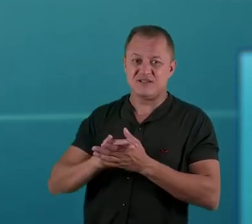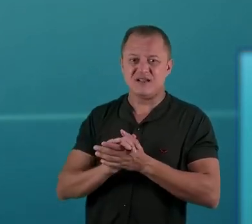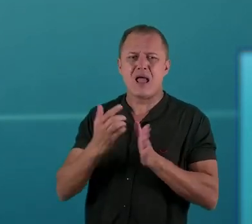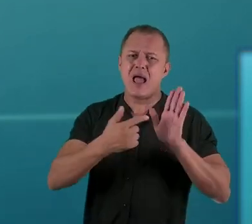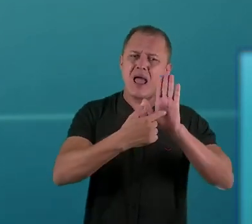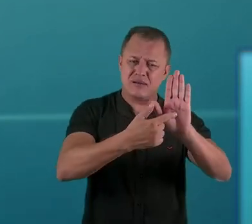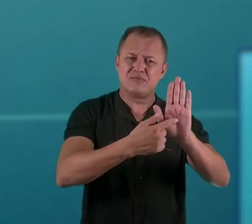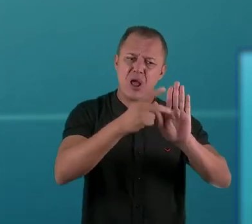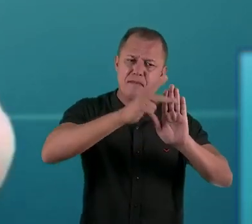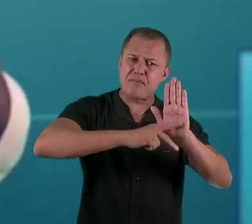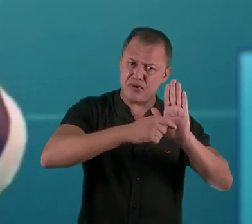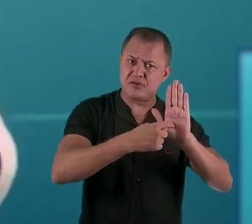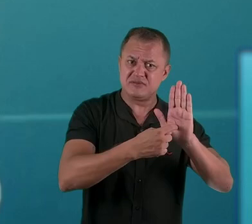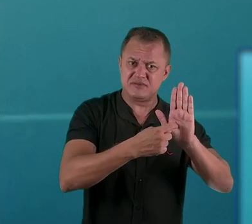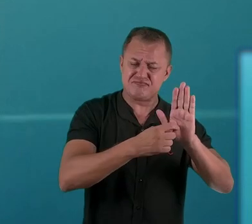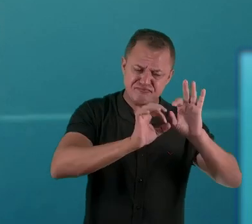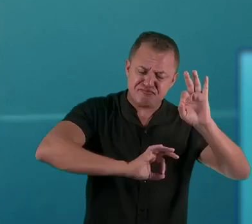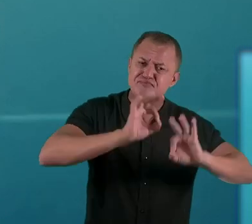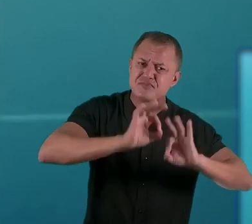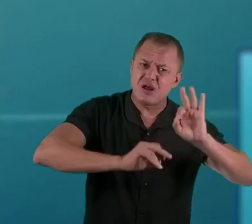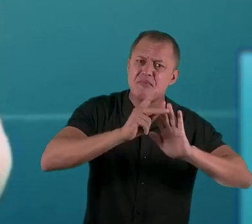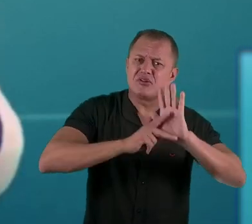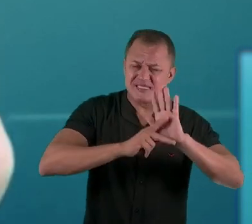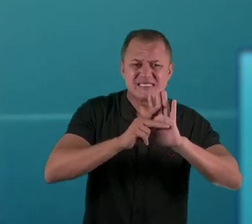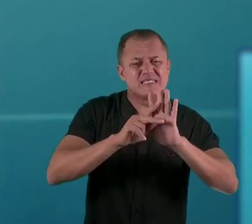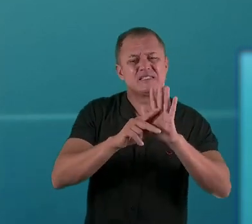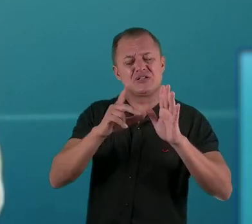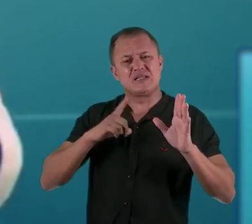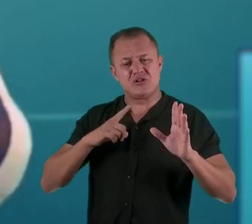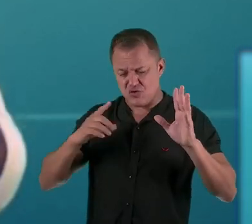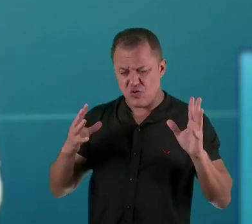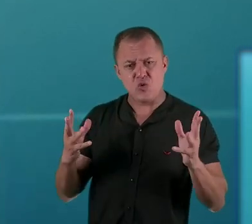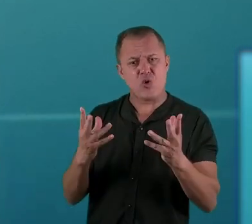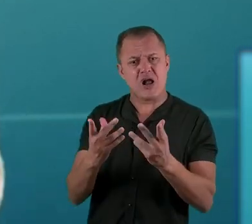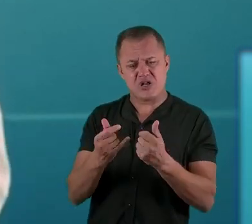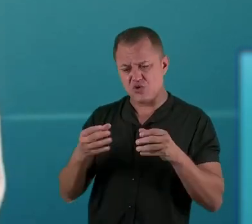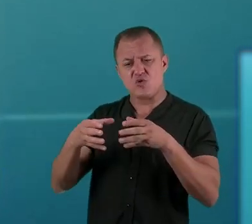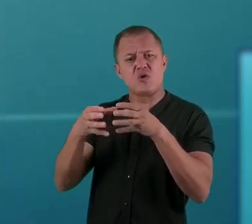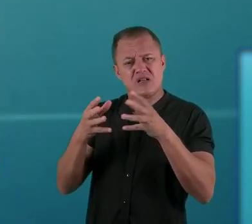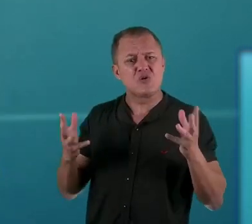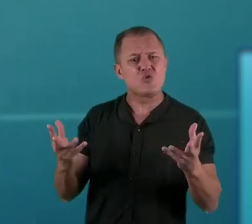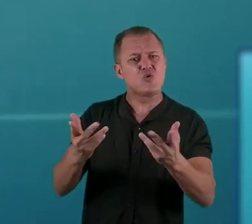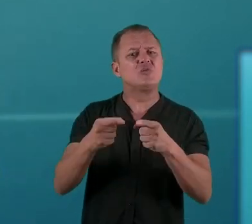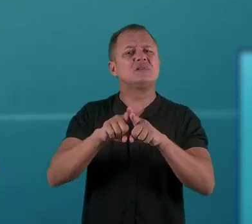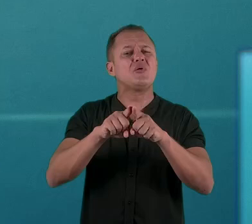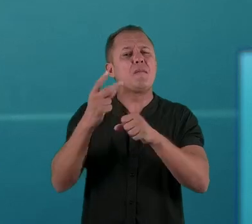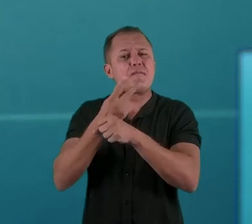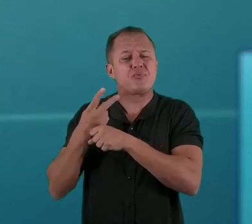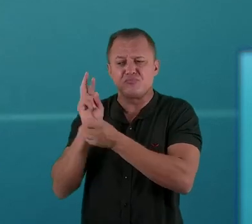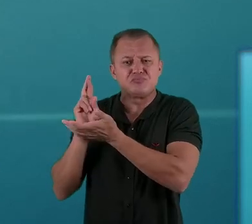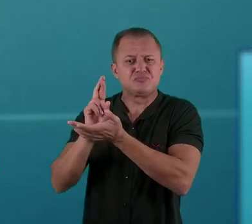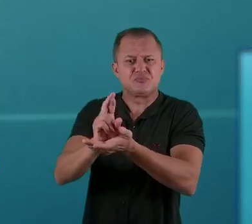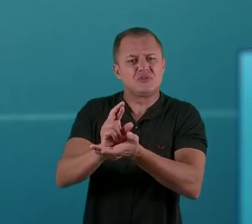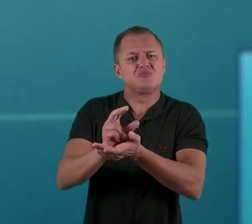apresente os projetos, elabore projetos técnicos de qualidade, com uma equipe técnica de qualidade e busque os